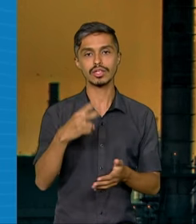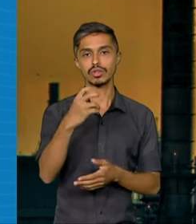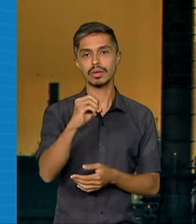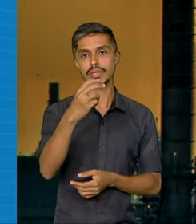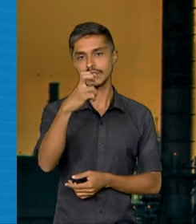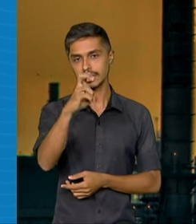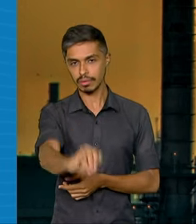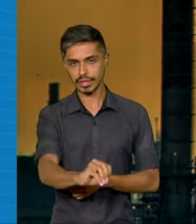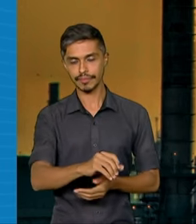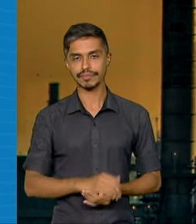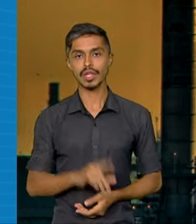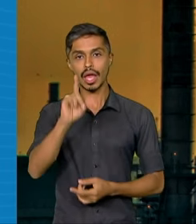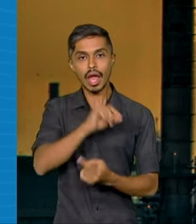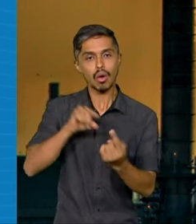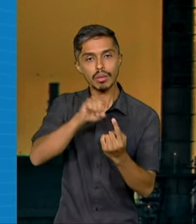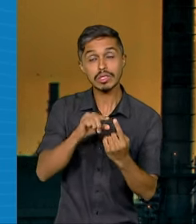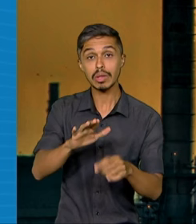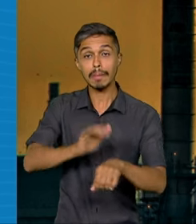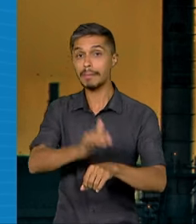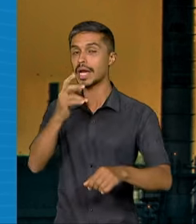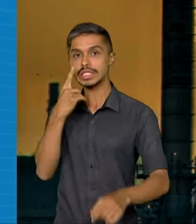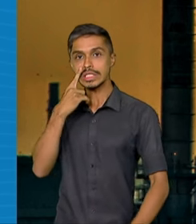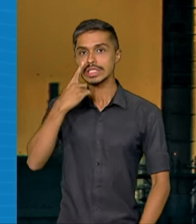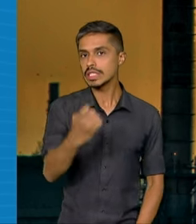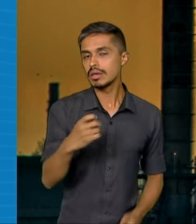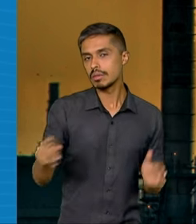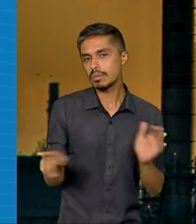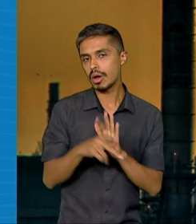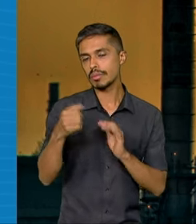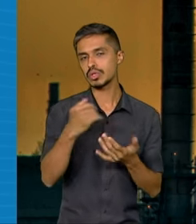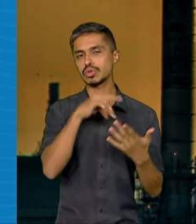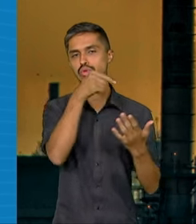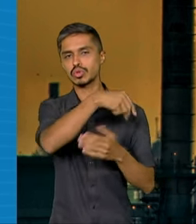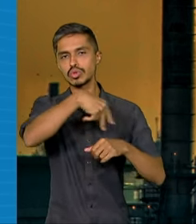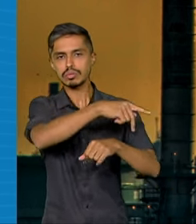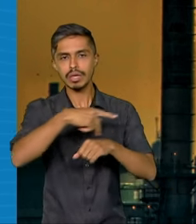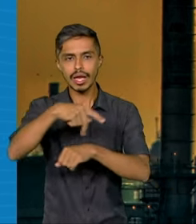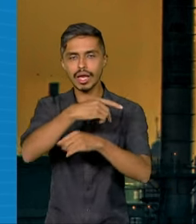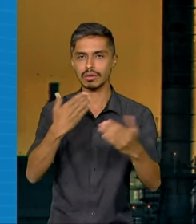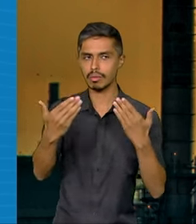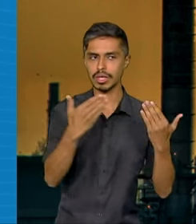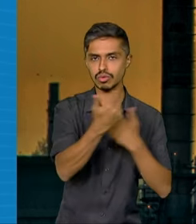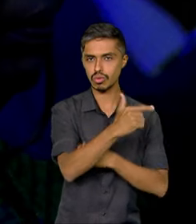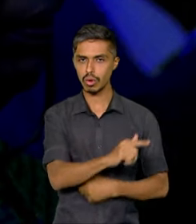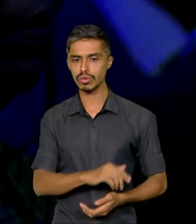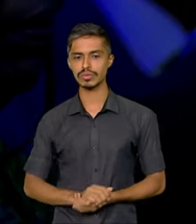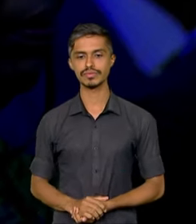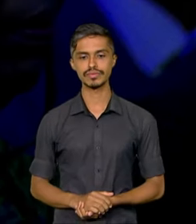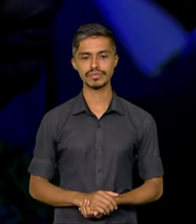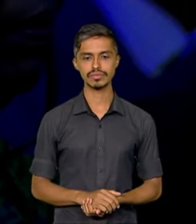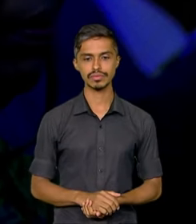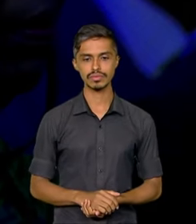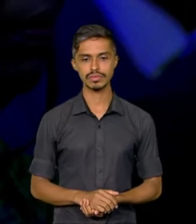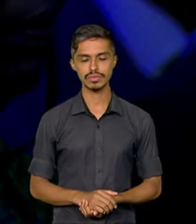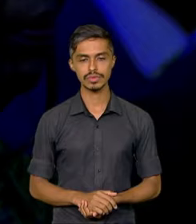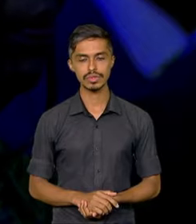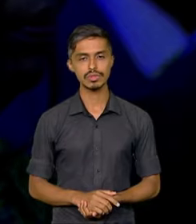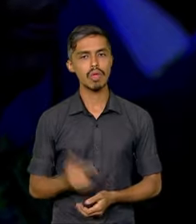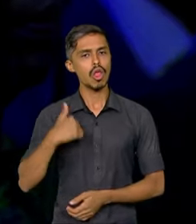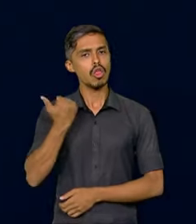É o objetivo mais ambicioso entre vários países que poluem a atmosfera desde a Revolução Industrial. Reduzimos